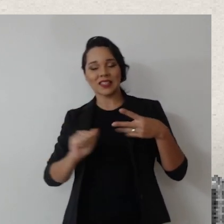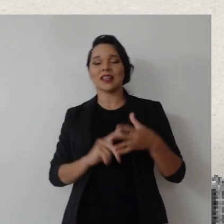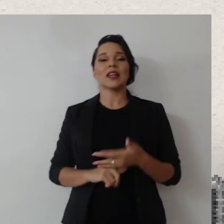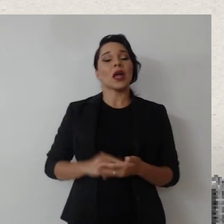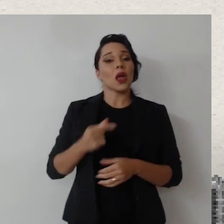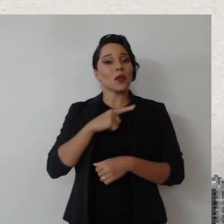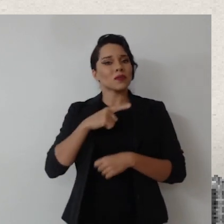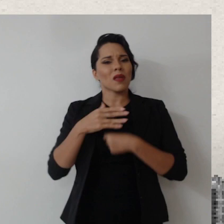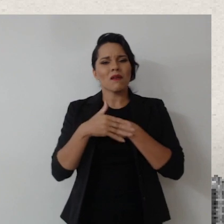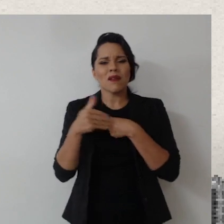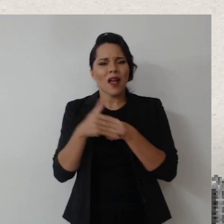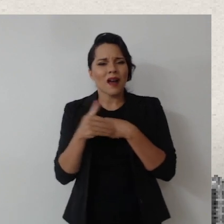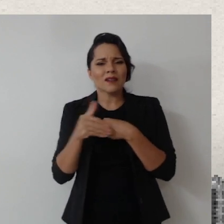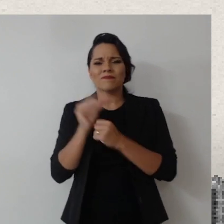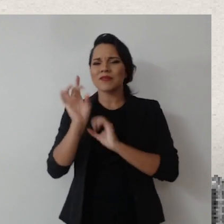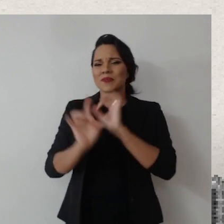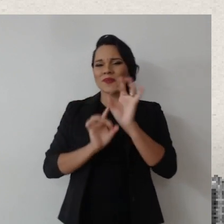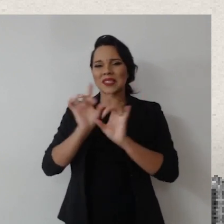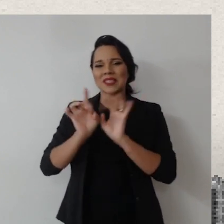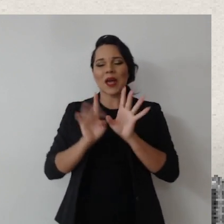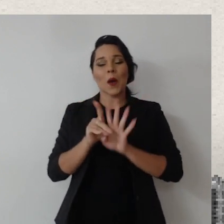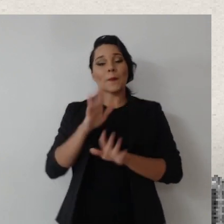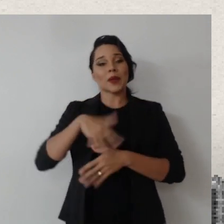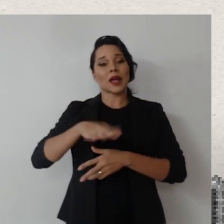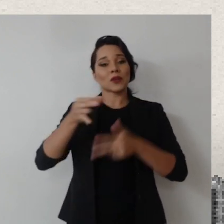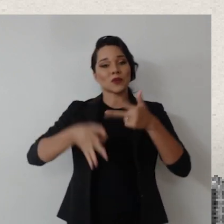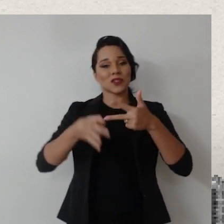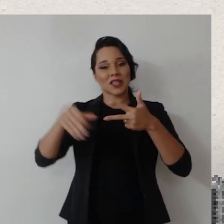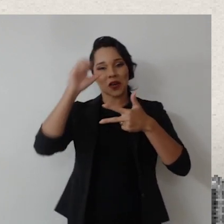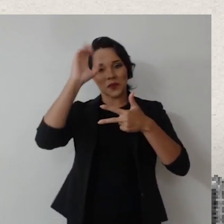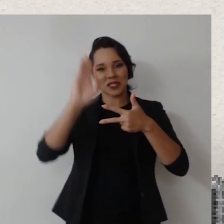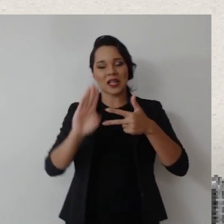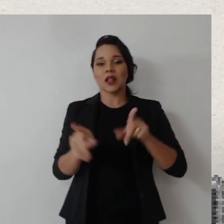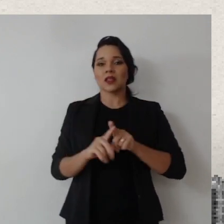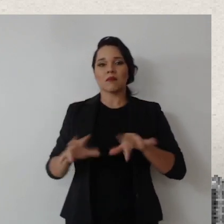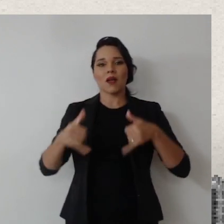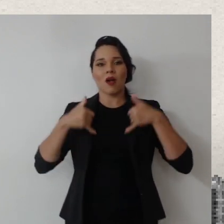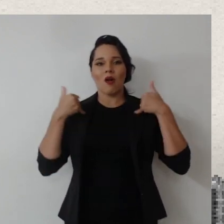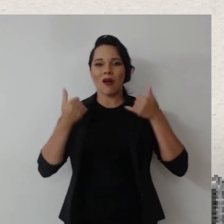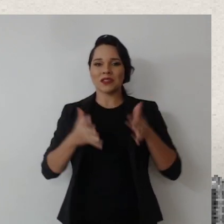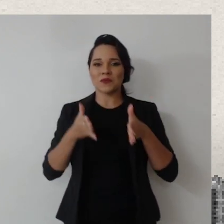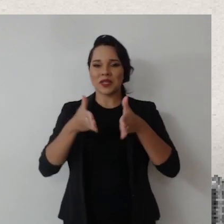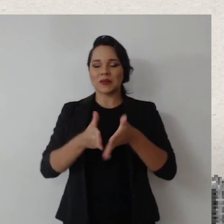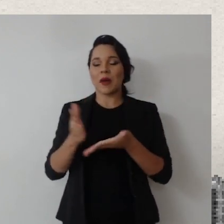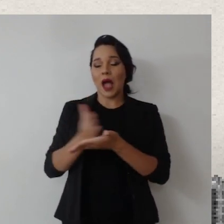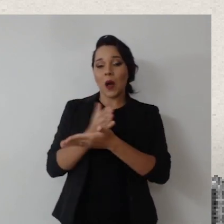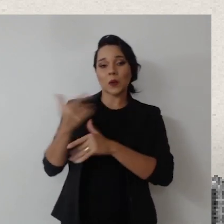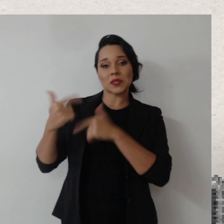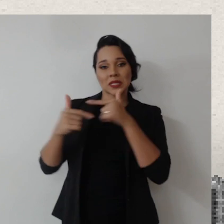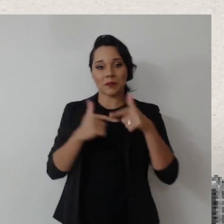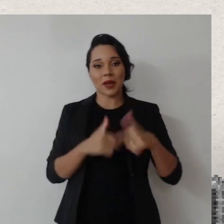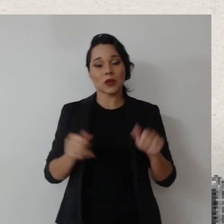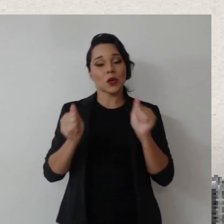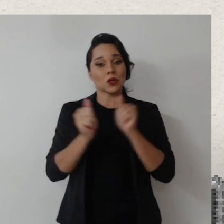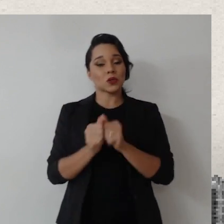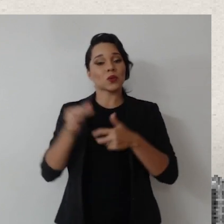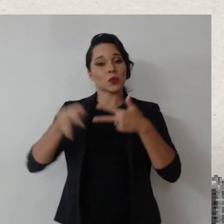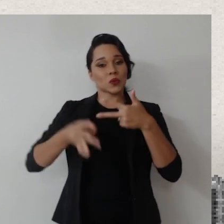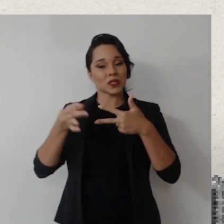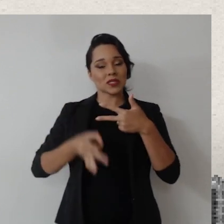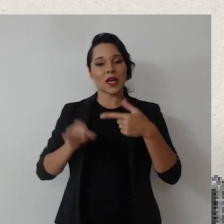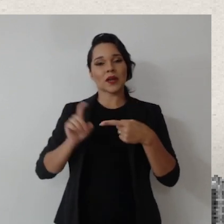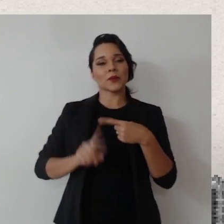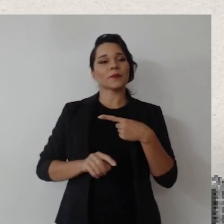Eu tenho um carinho muito grande pelo Judiciário Brasileiro e a honra também de participar de alguns trabalhos junto ao